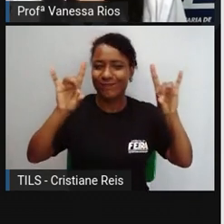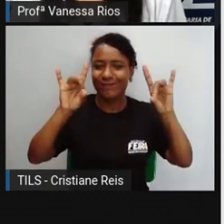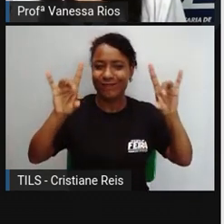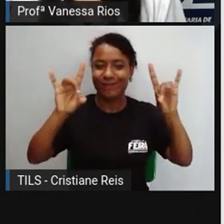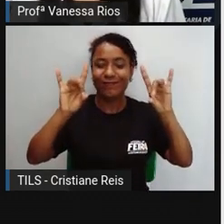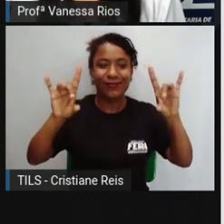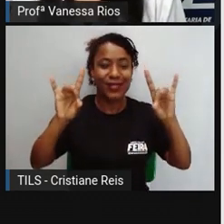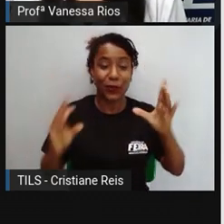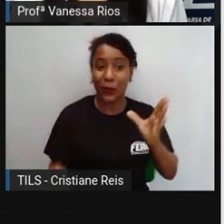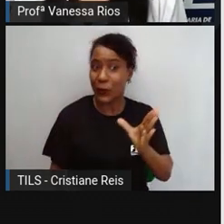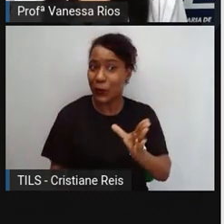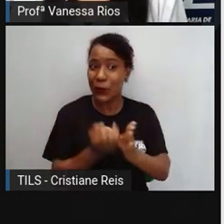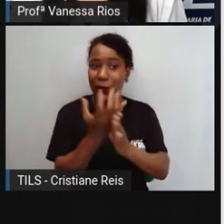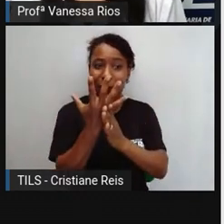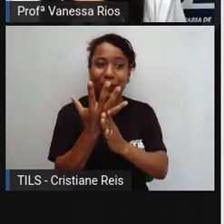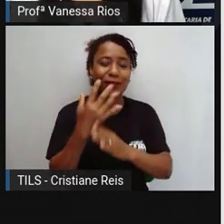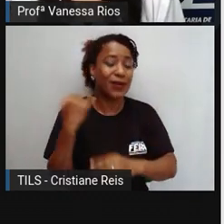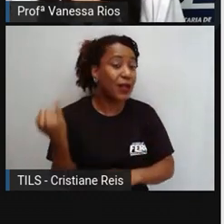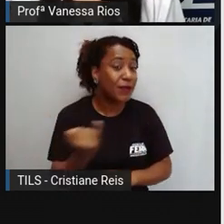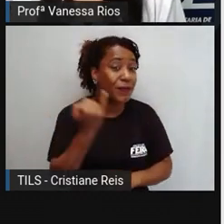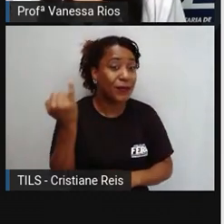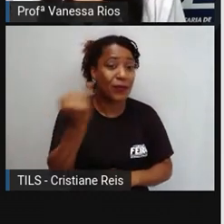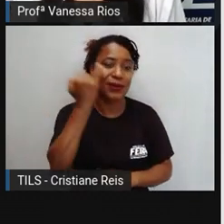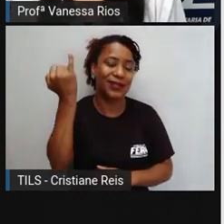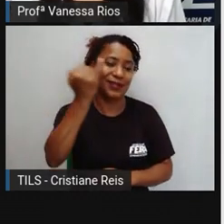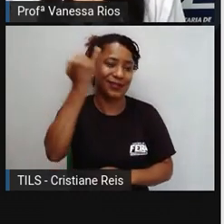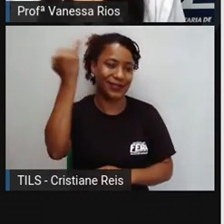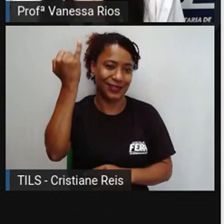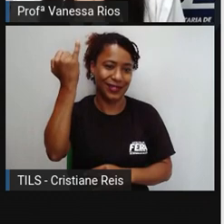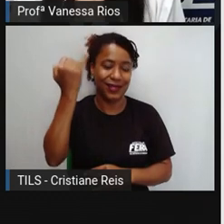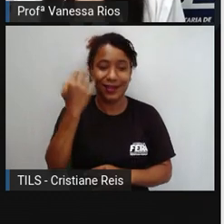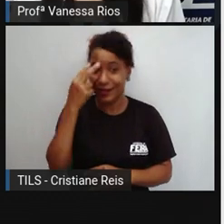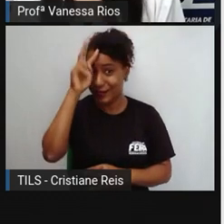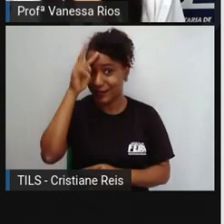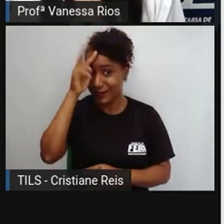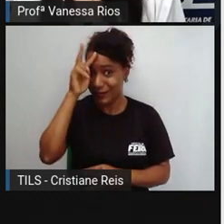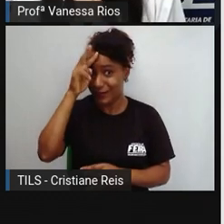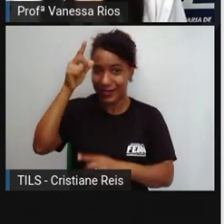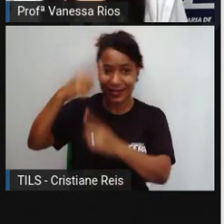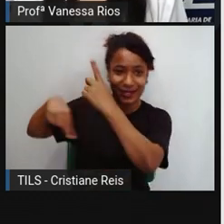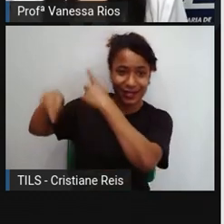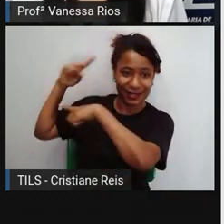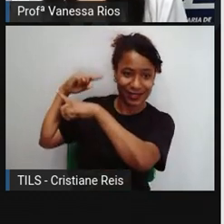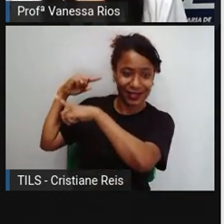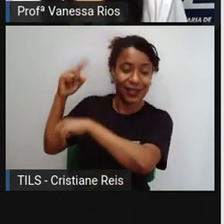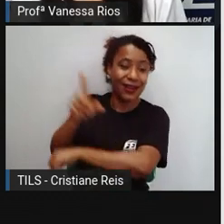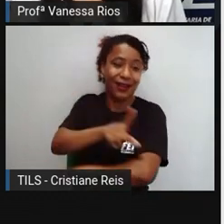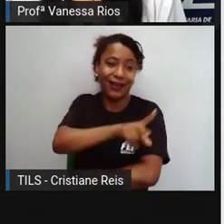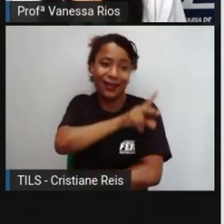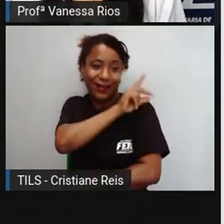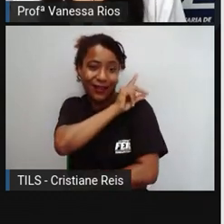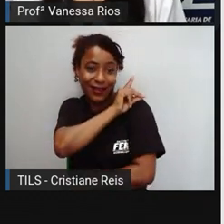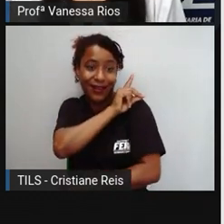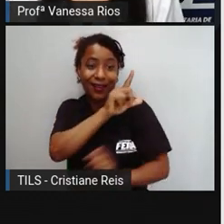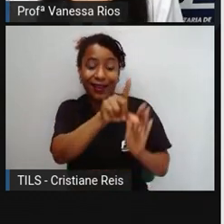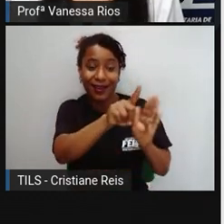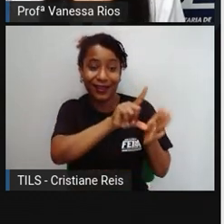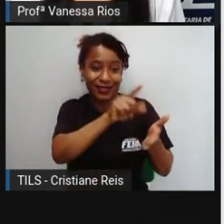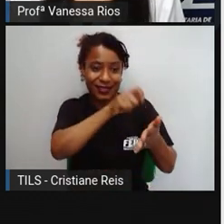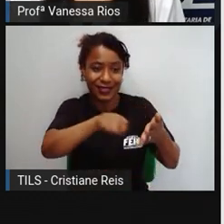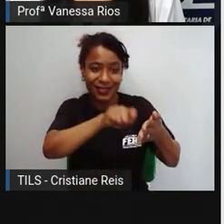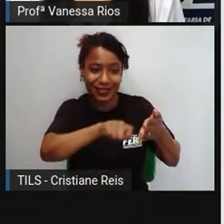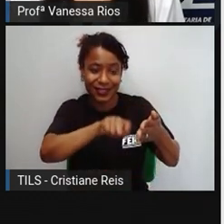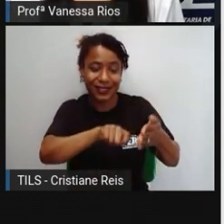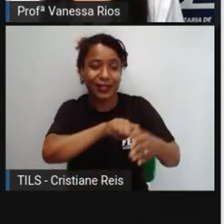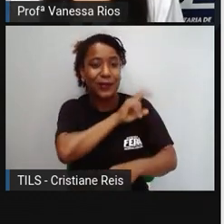destaca e que divide a história dos seres humanos, das civilizações, porque